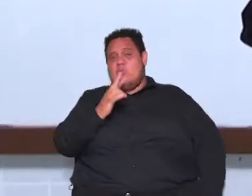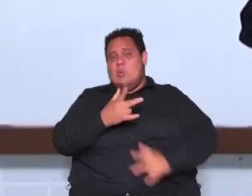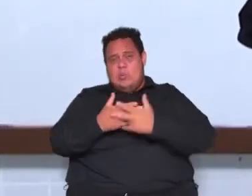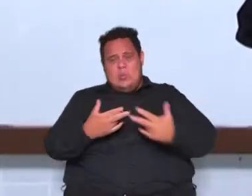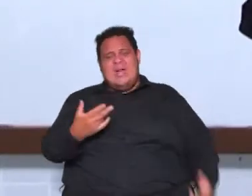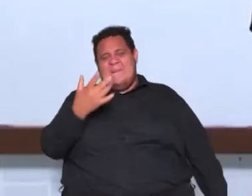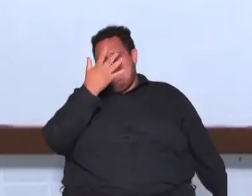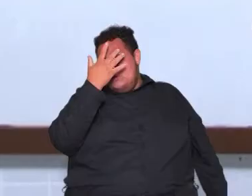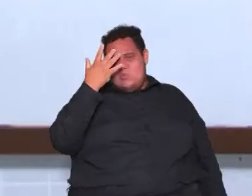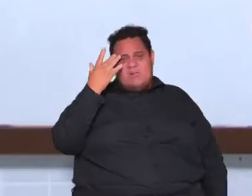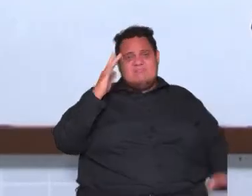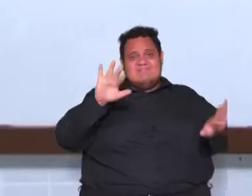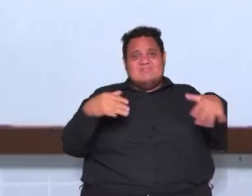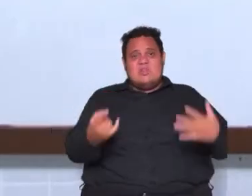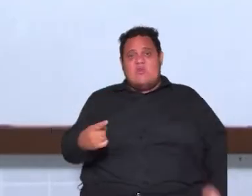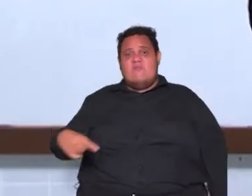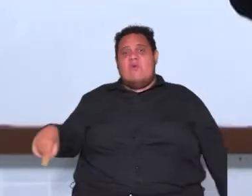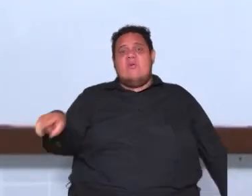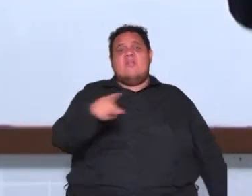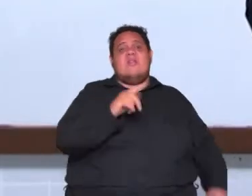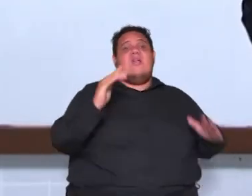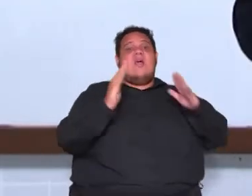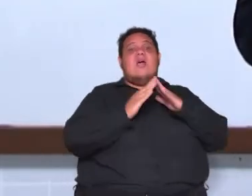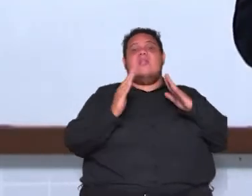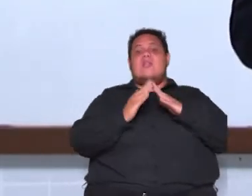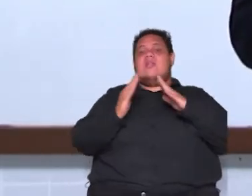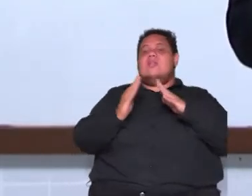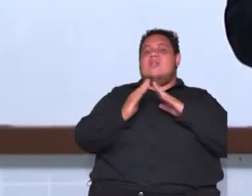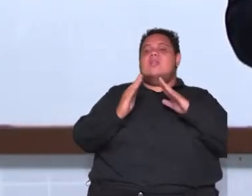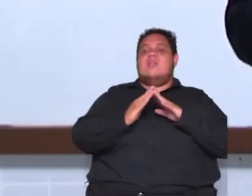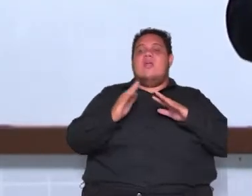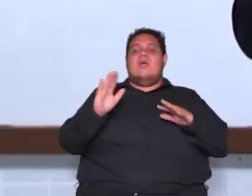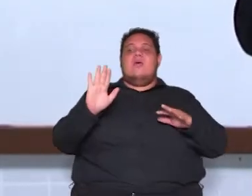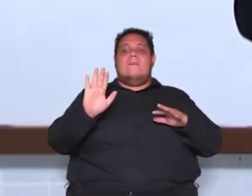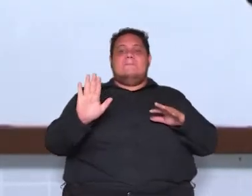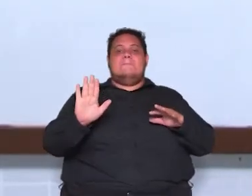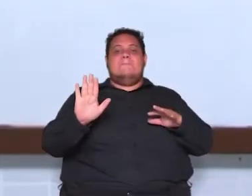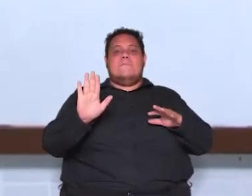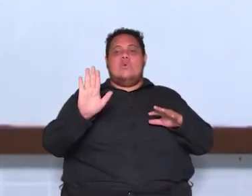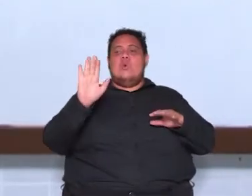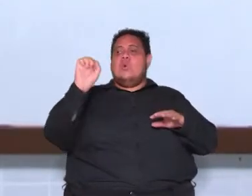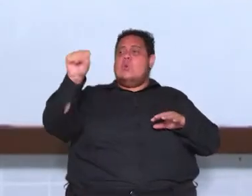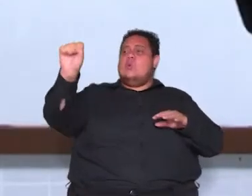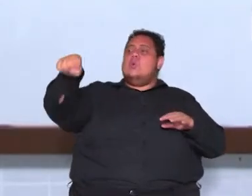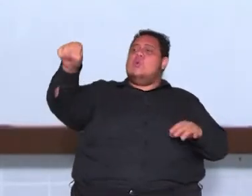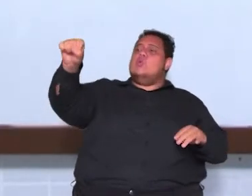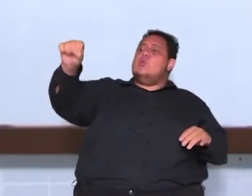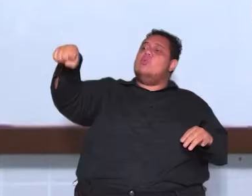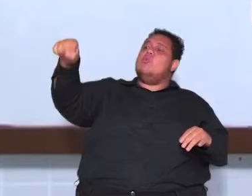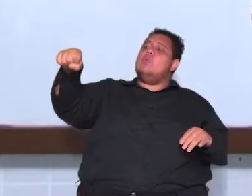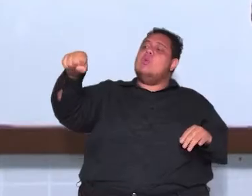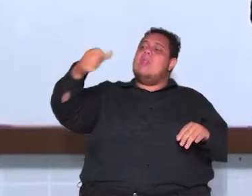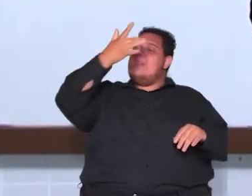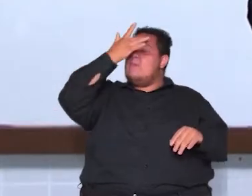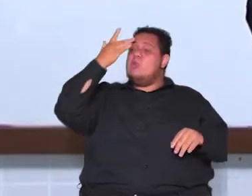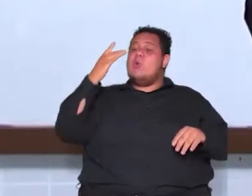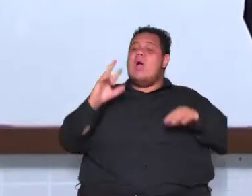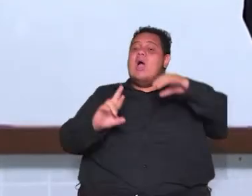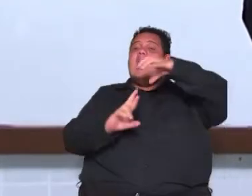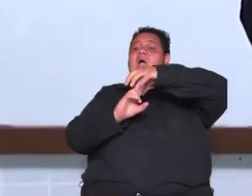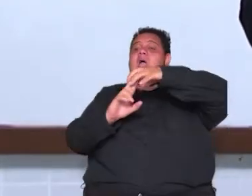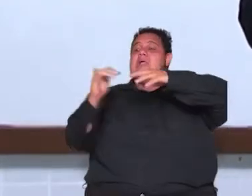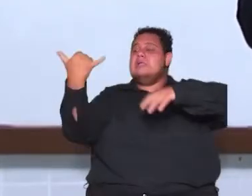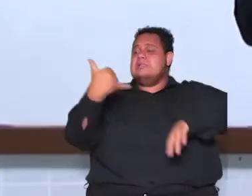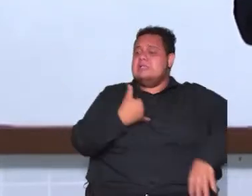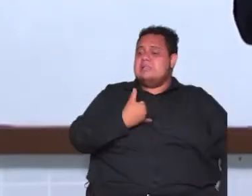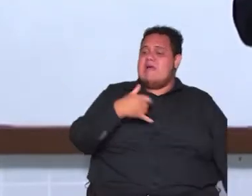então você estava em casa alguém batia na sua porta o funcionário do rei dizia